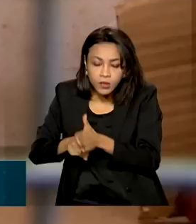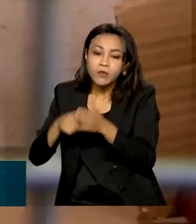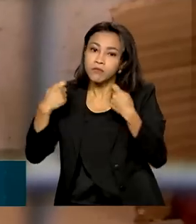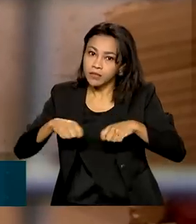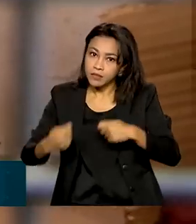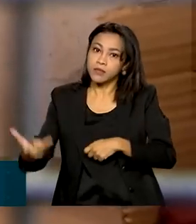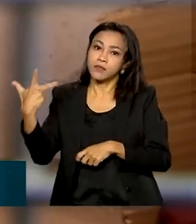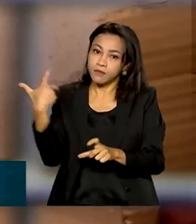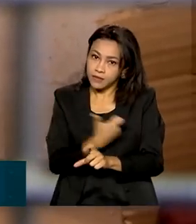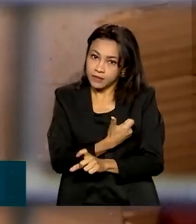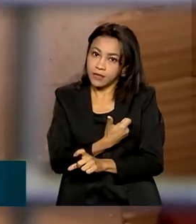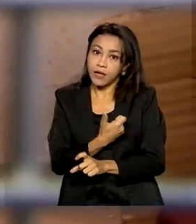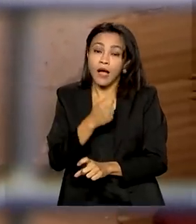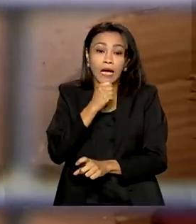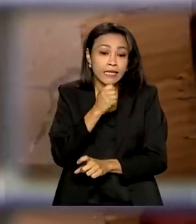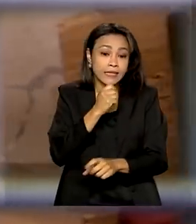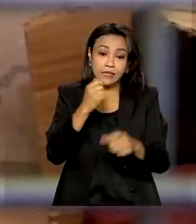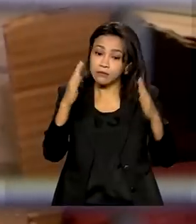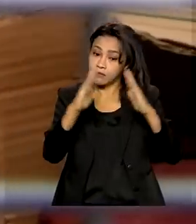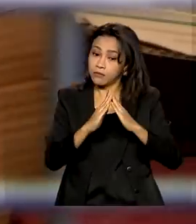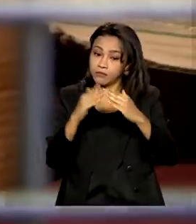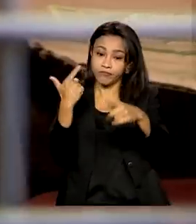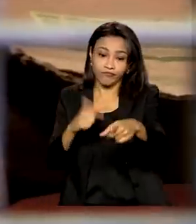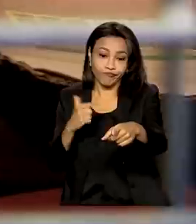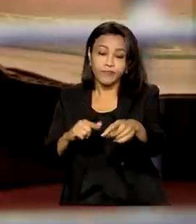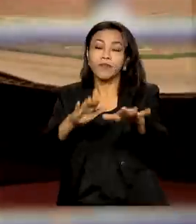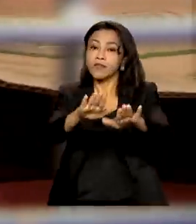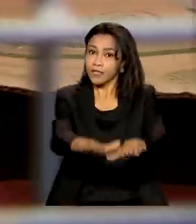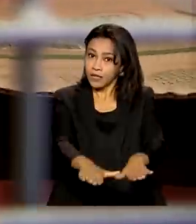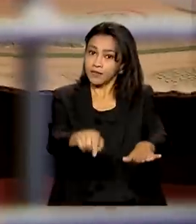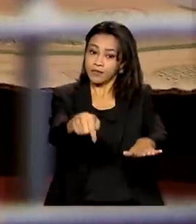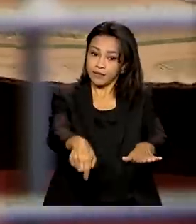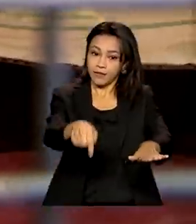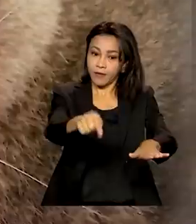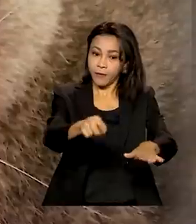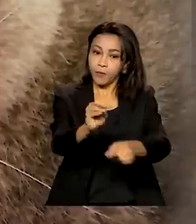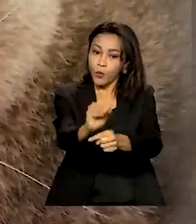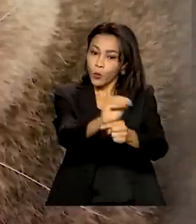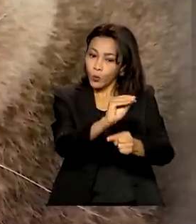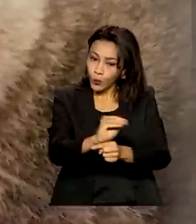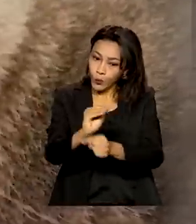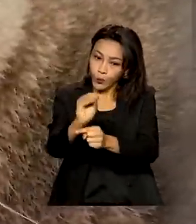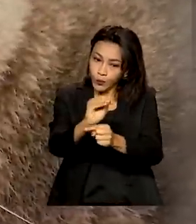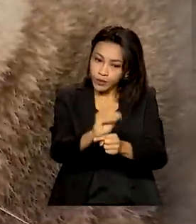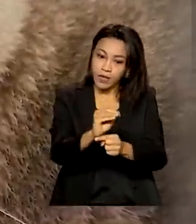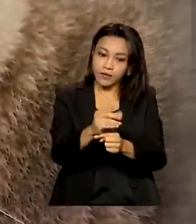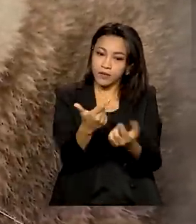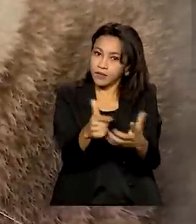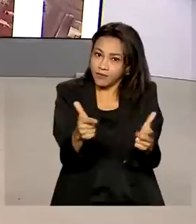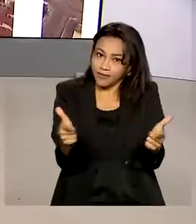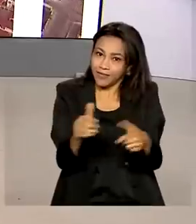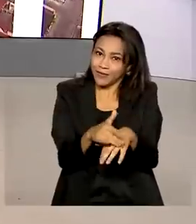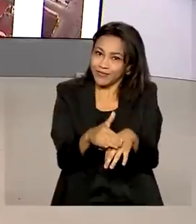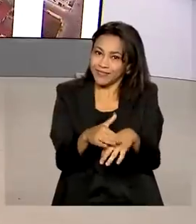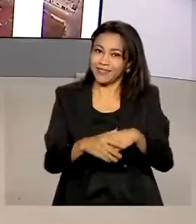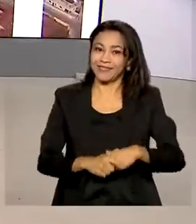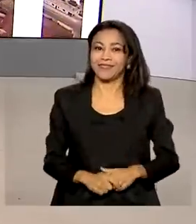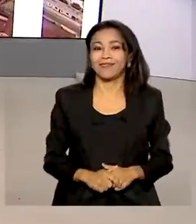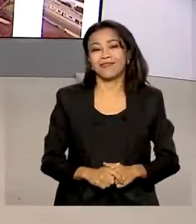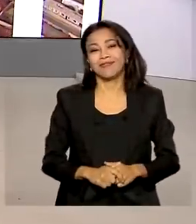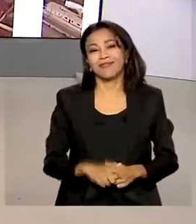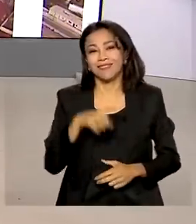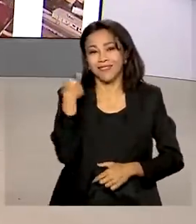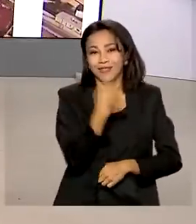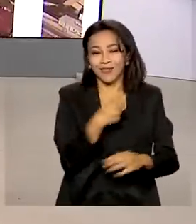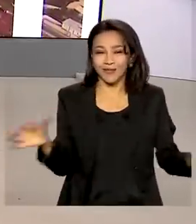E enquanto não acham lar, a Juminha vai ficando por aqui, bem cuidada e sem raiva. E